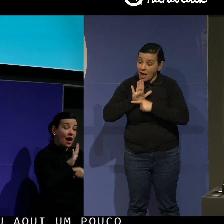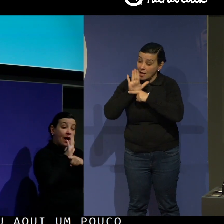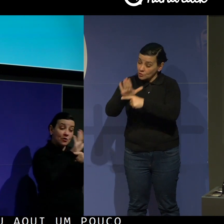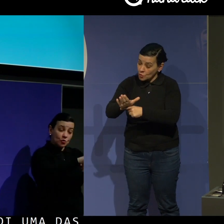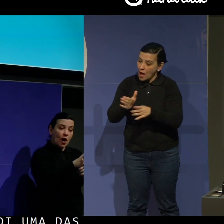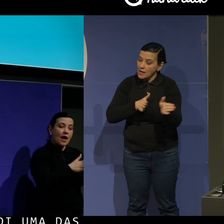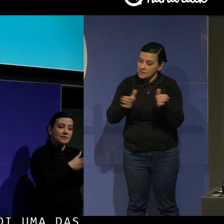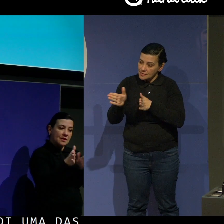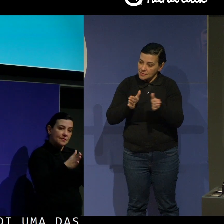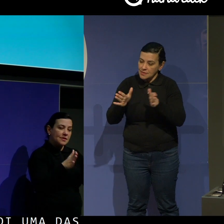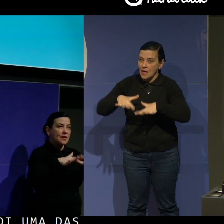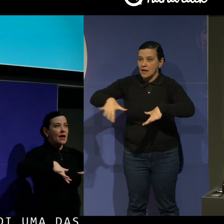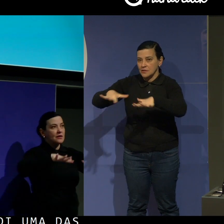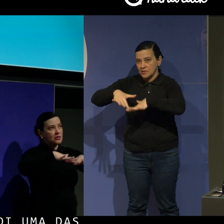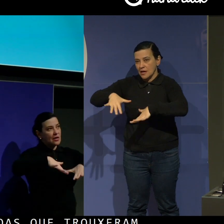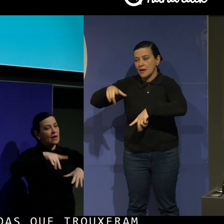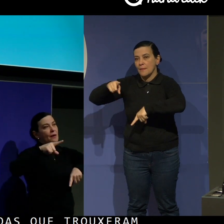produtos.